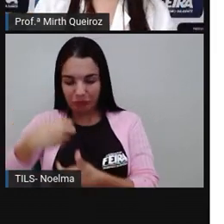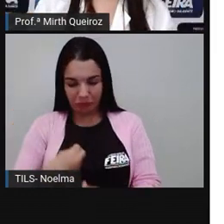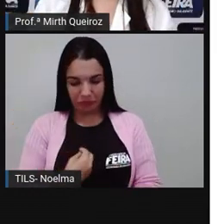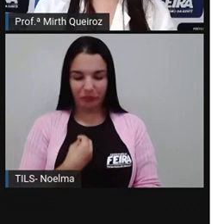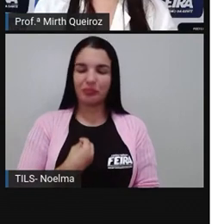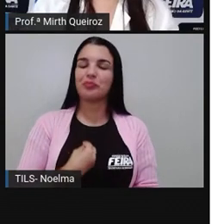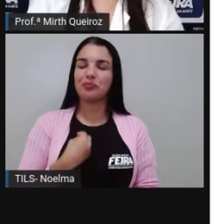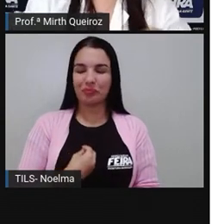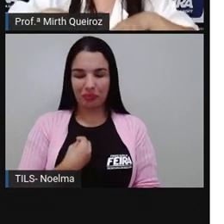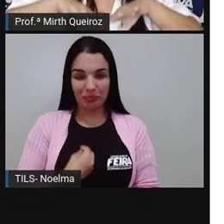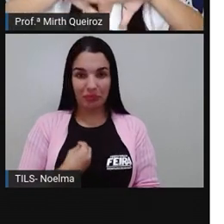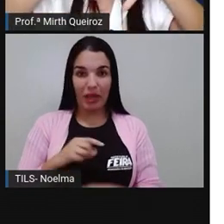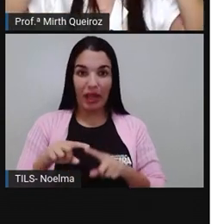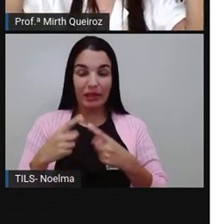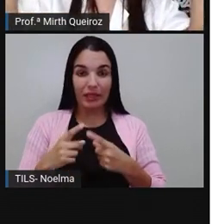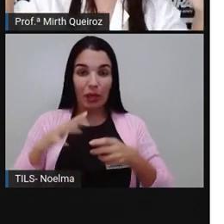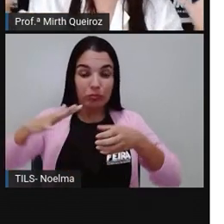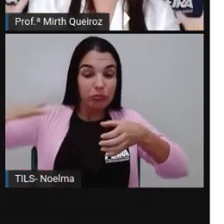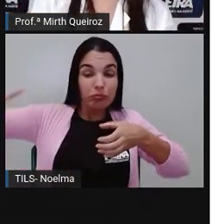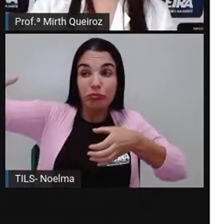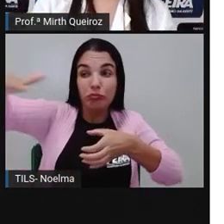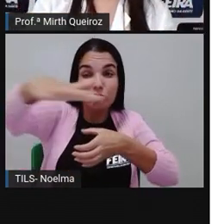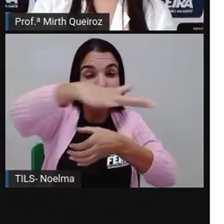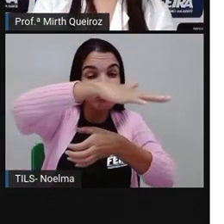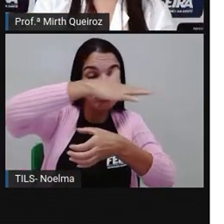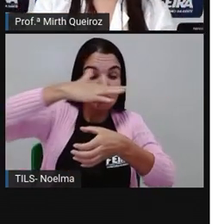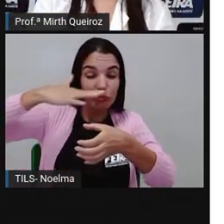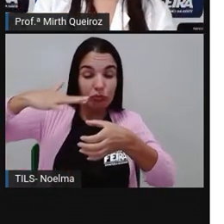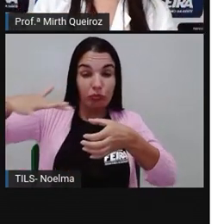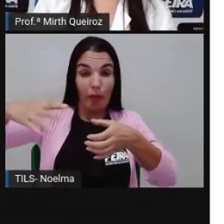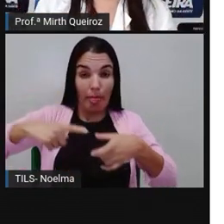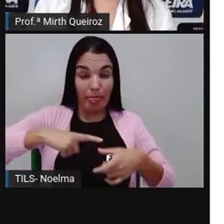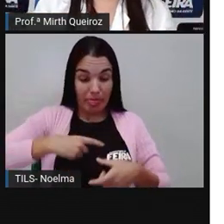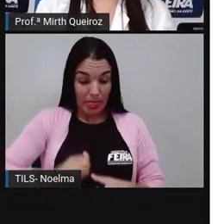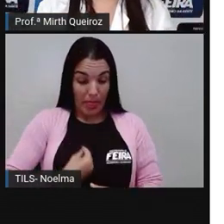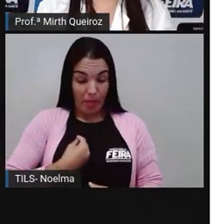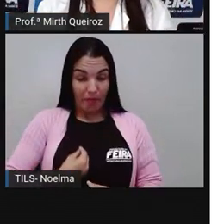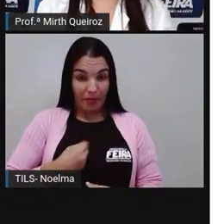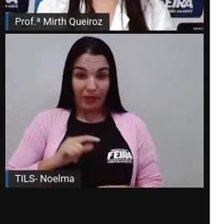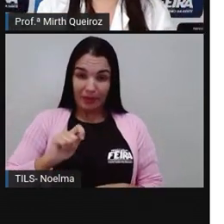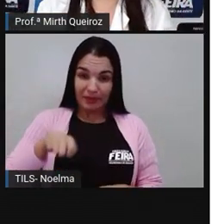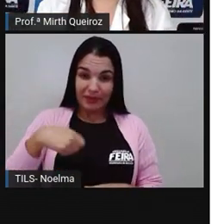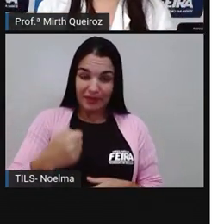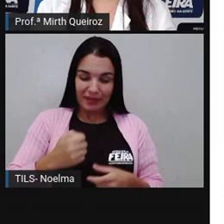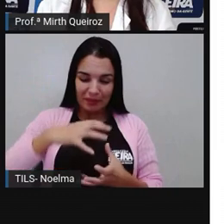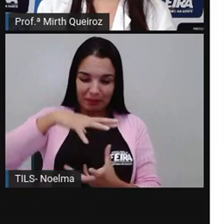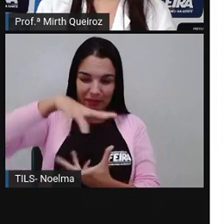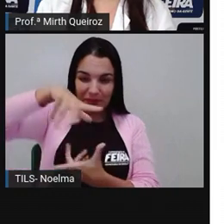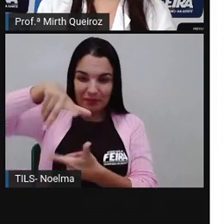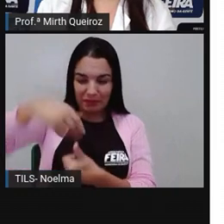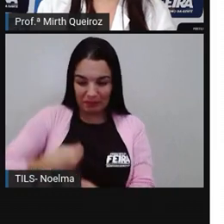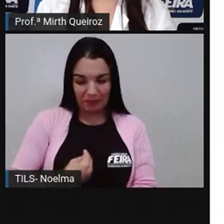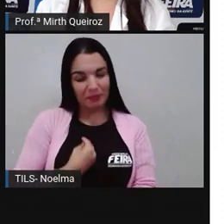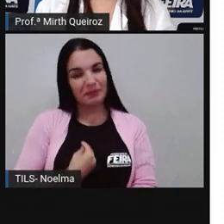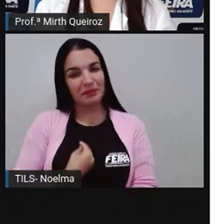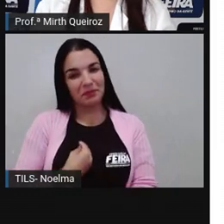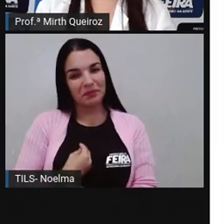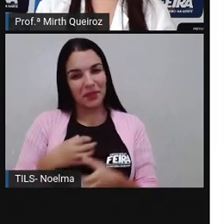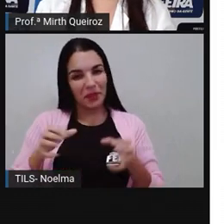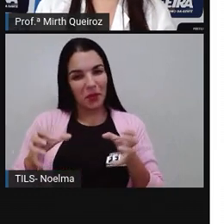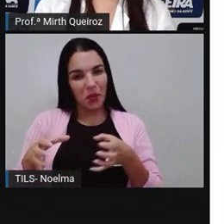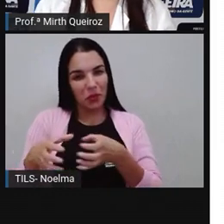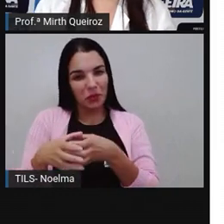de vida. Então, essa camada de vida da Terra vai ser chamada aí de biosfera, que é o conjunto de quê?